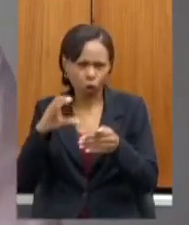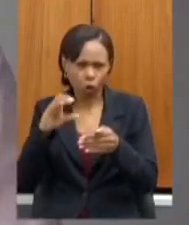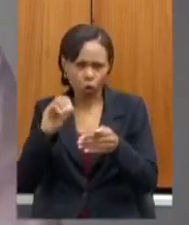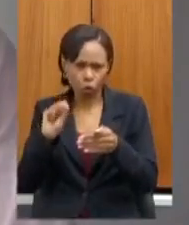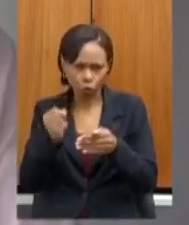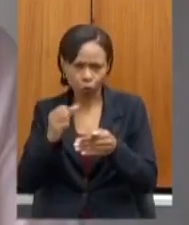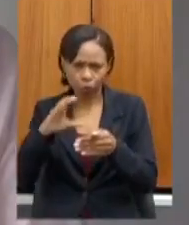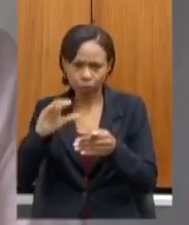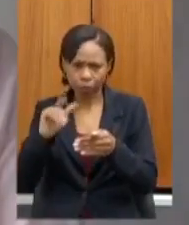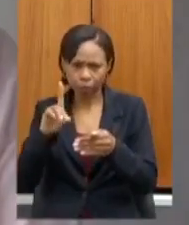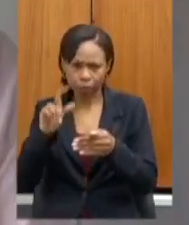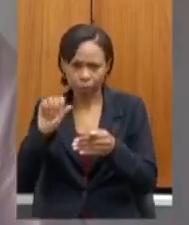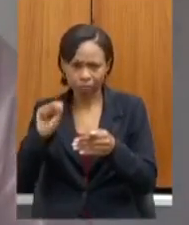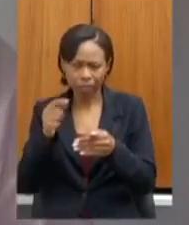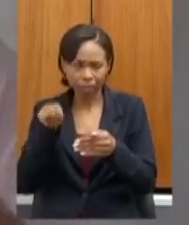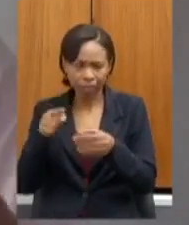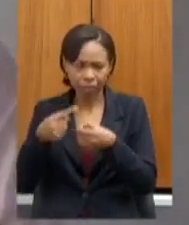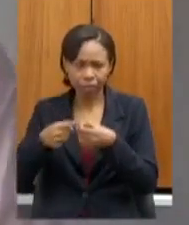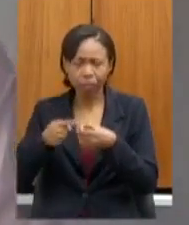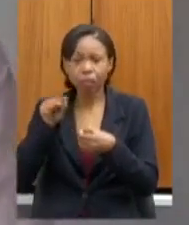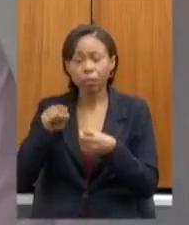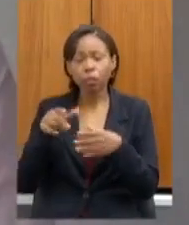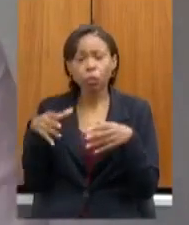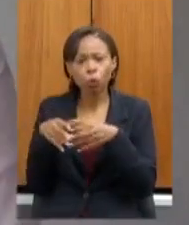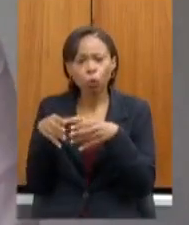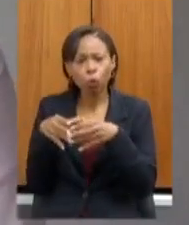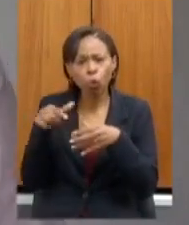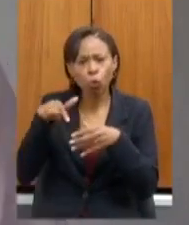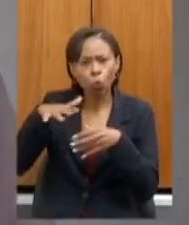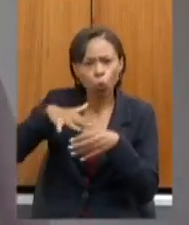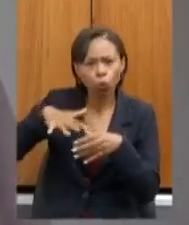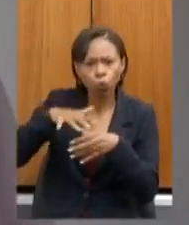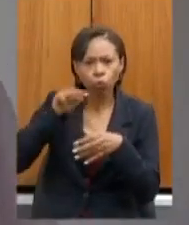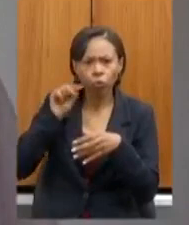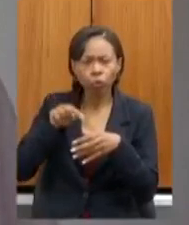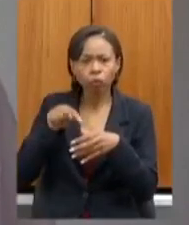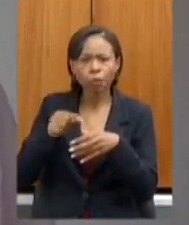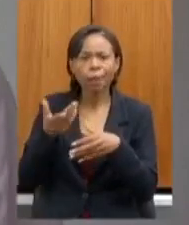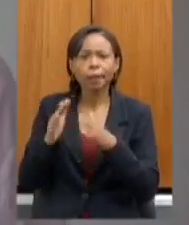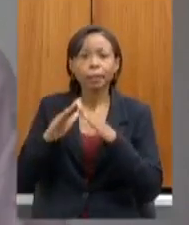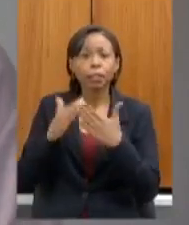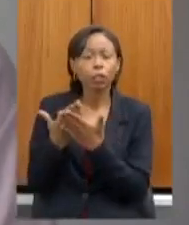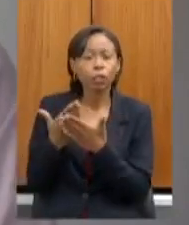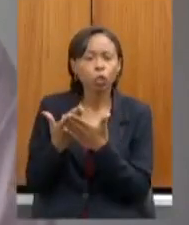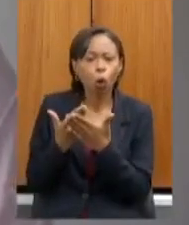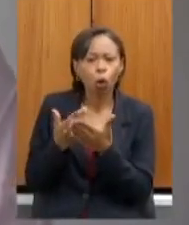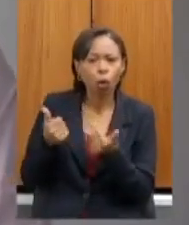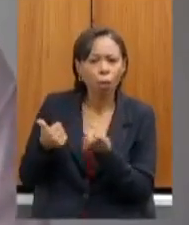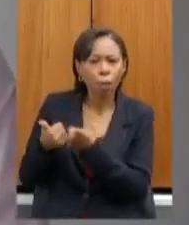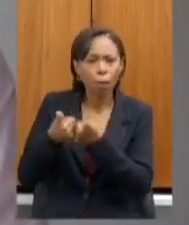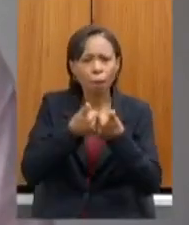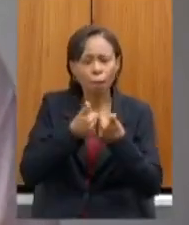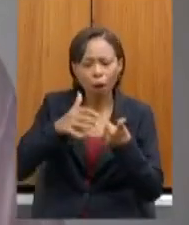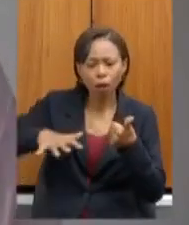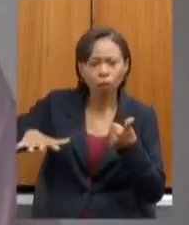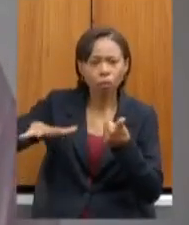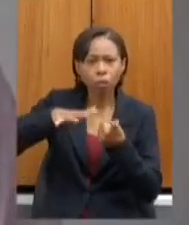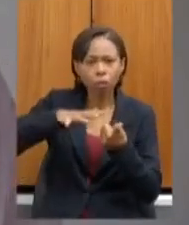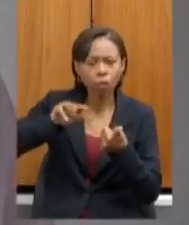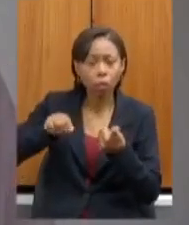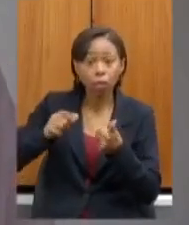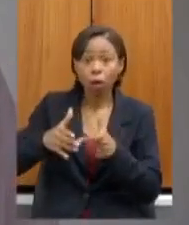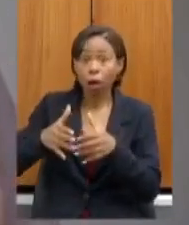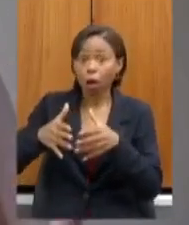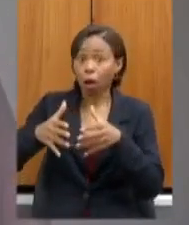disso na reunião é uma comunidade o entorno dessa escola é uma região que vem crescendo